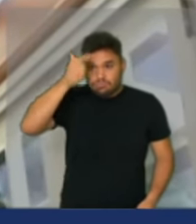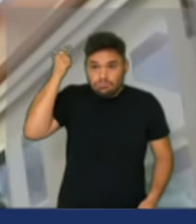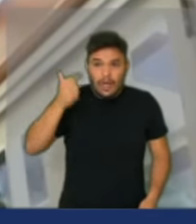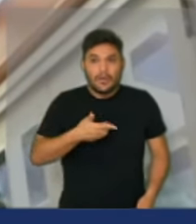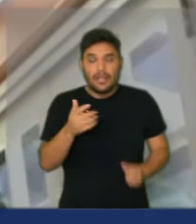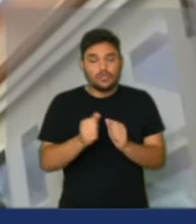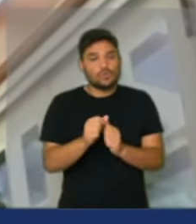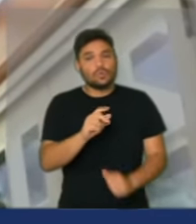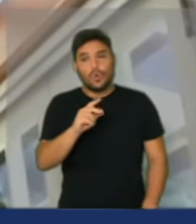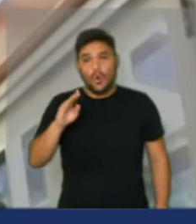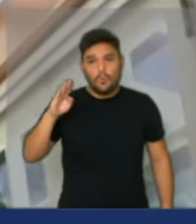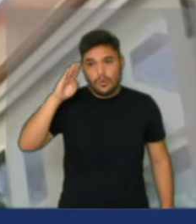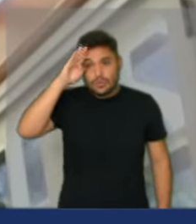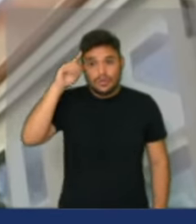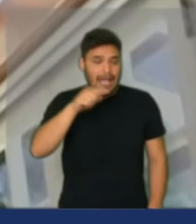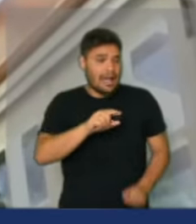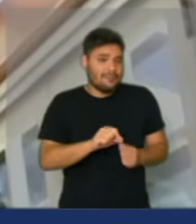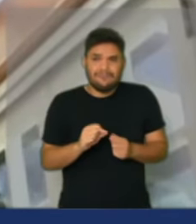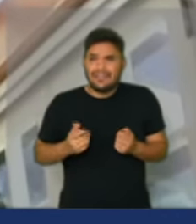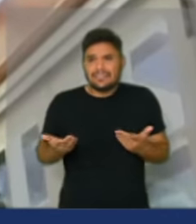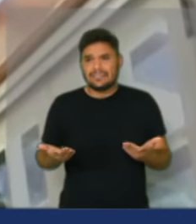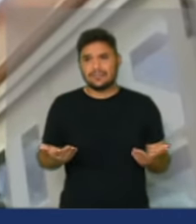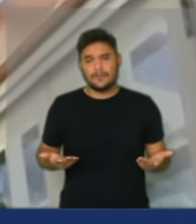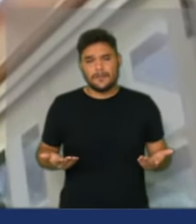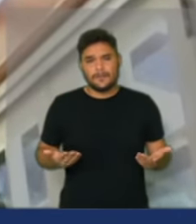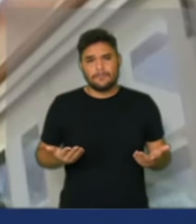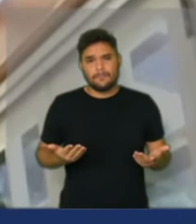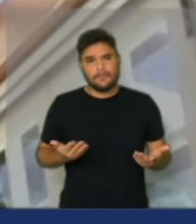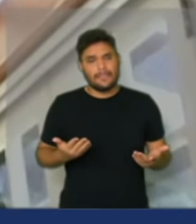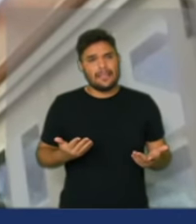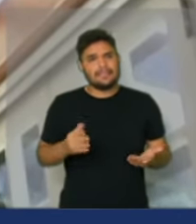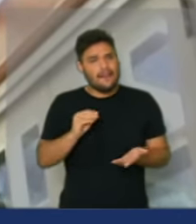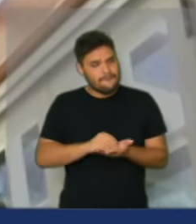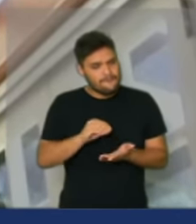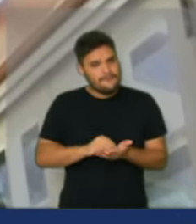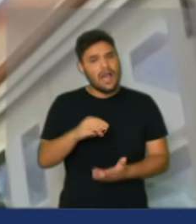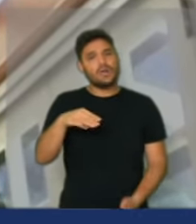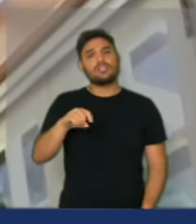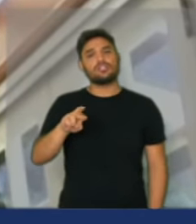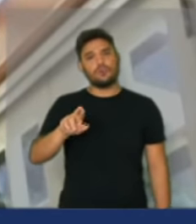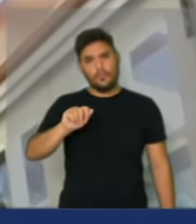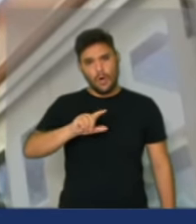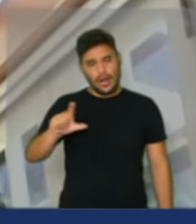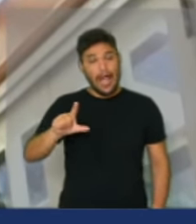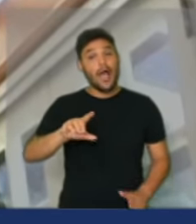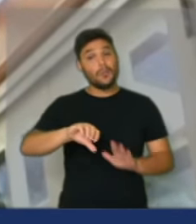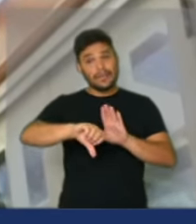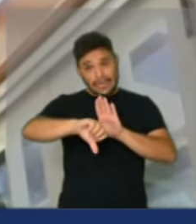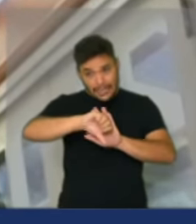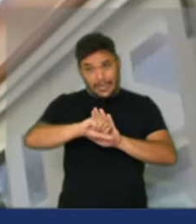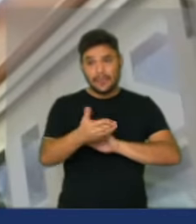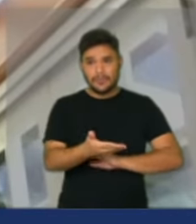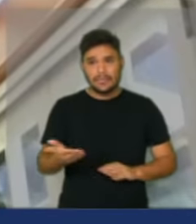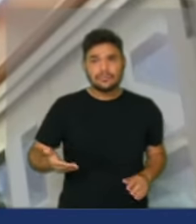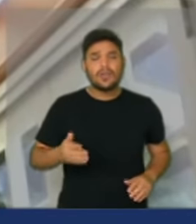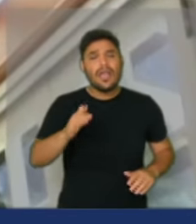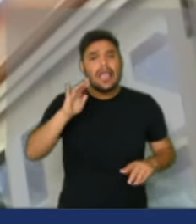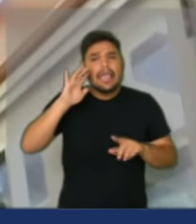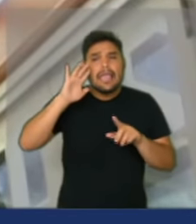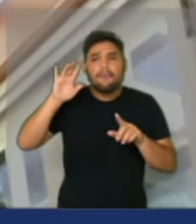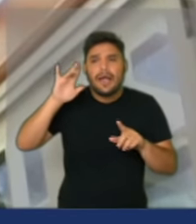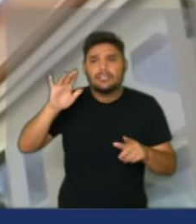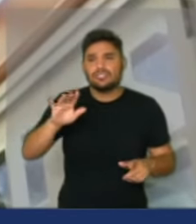Bolsonaro tem a ver com isso. É um ato imoral e criminoso porque imagine, senhor presidente,